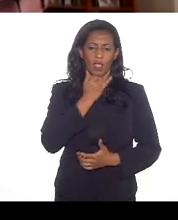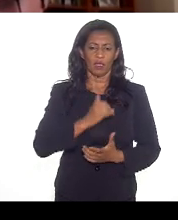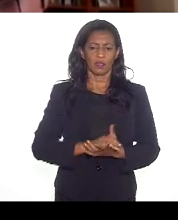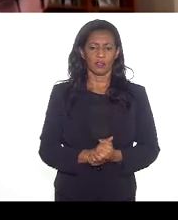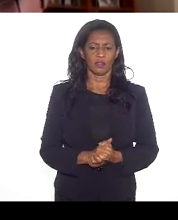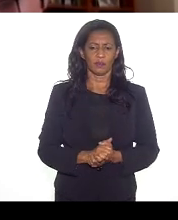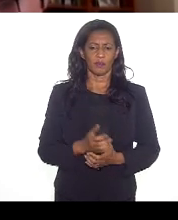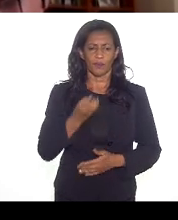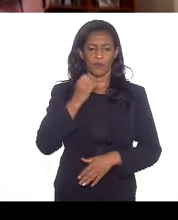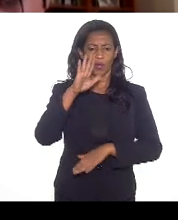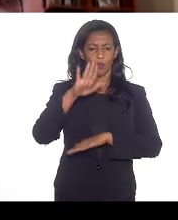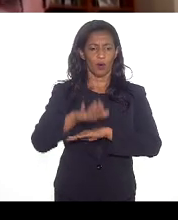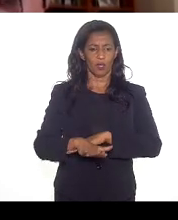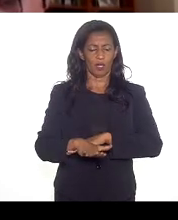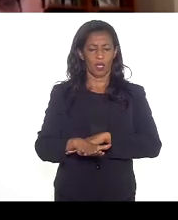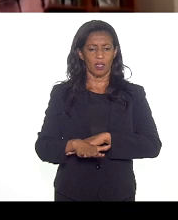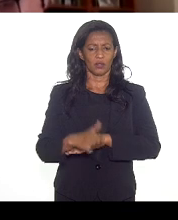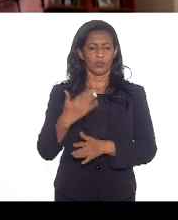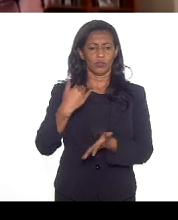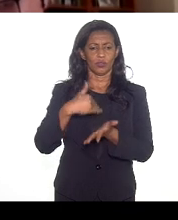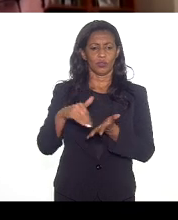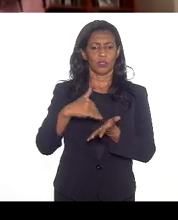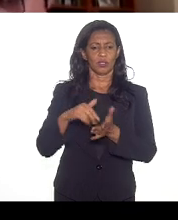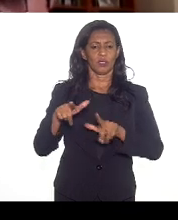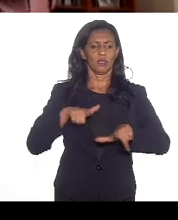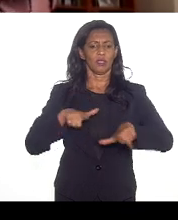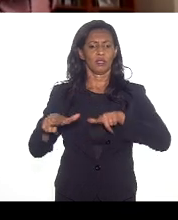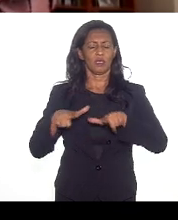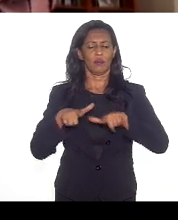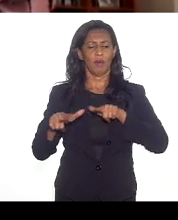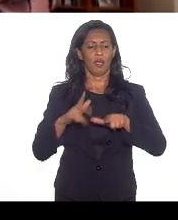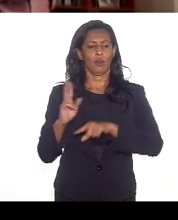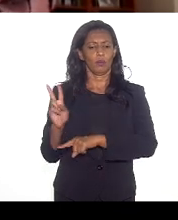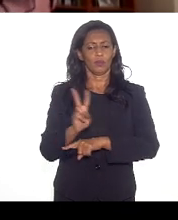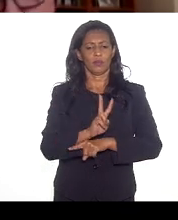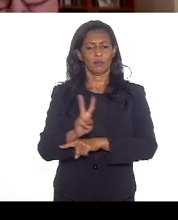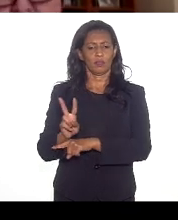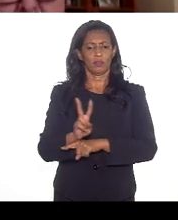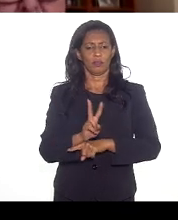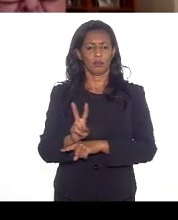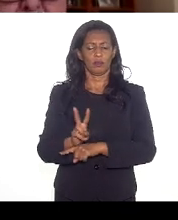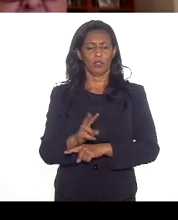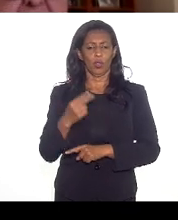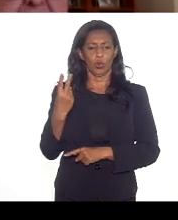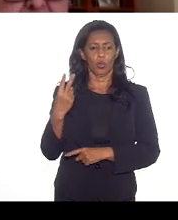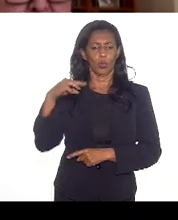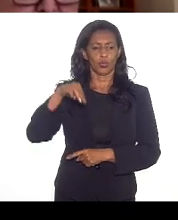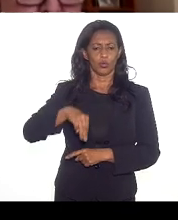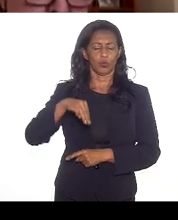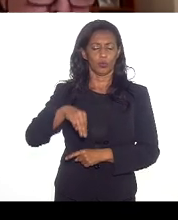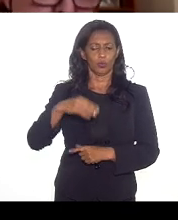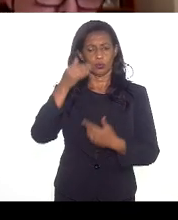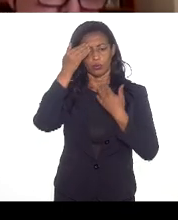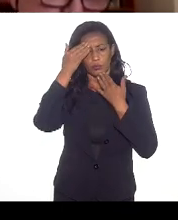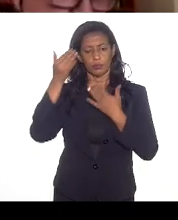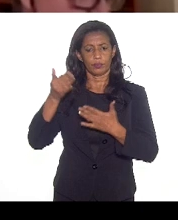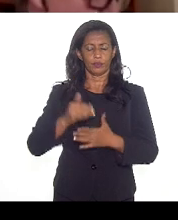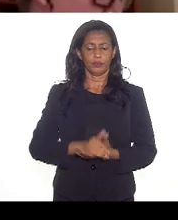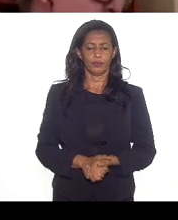Boa tarde, deputado, eu sou aqui da Secretaria de Trabalho do Observatório. Por favor, dois minutos, Miguel, muito obrigada.